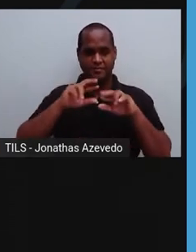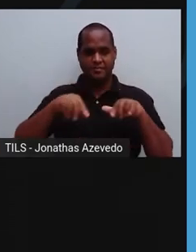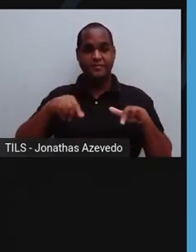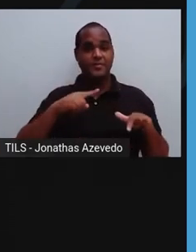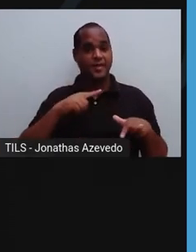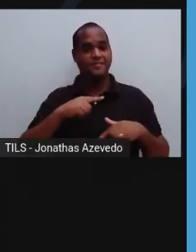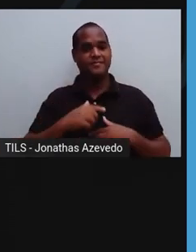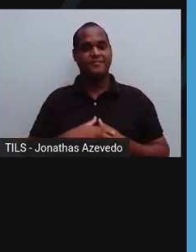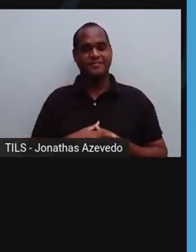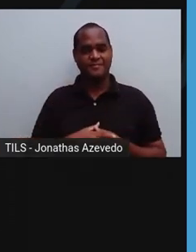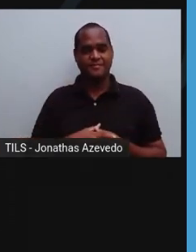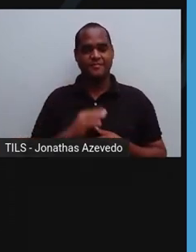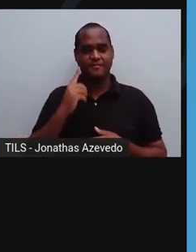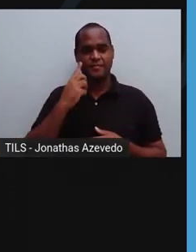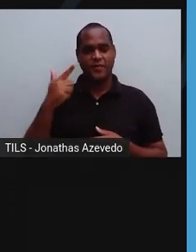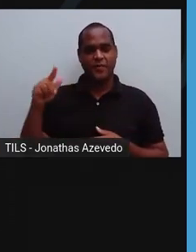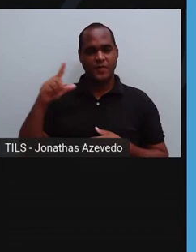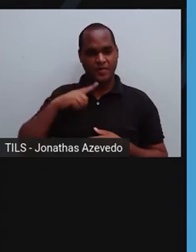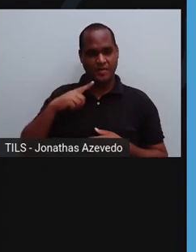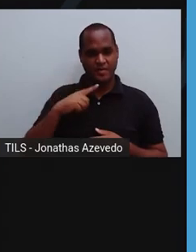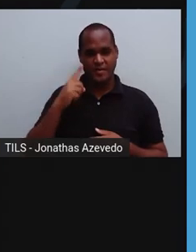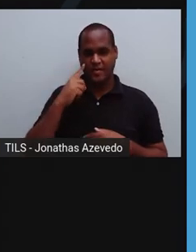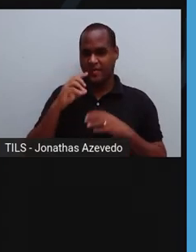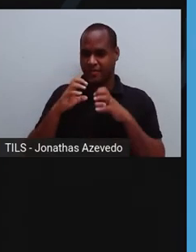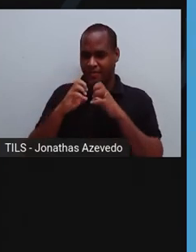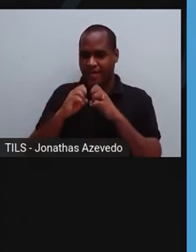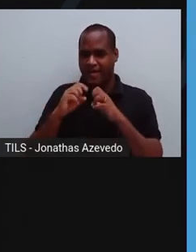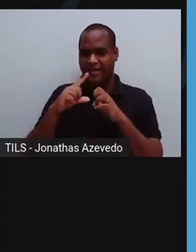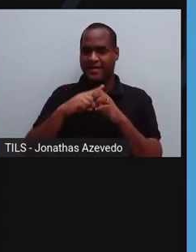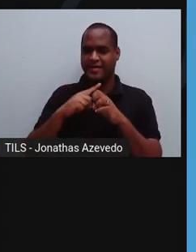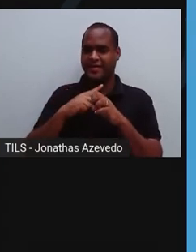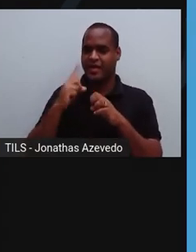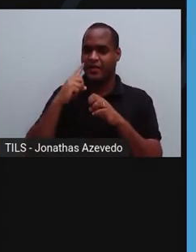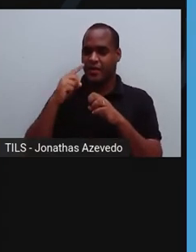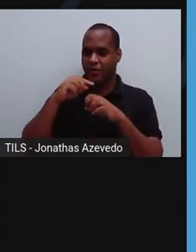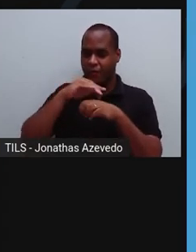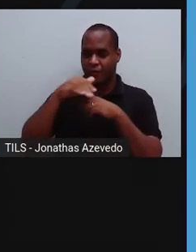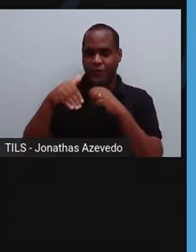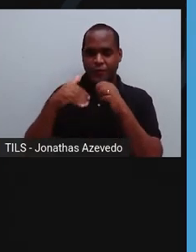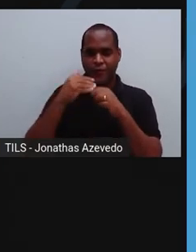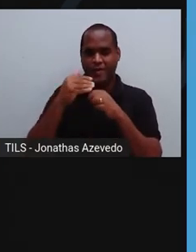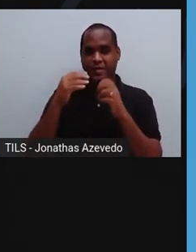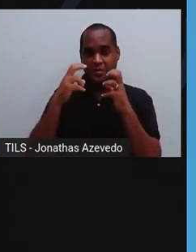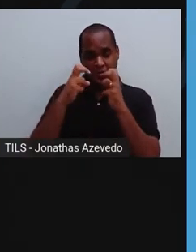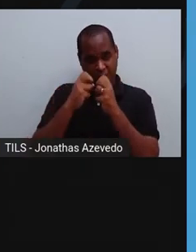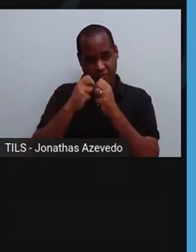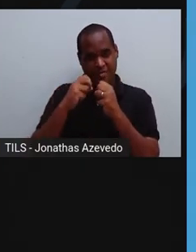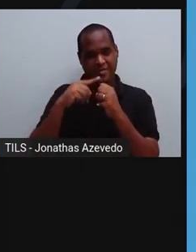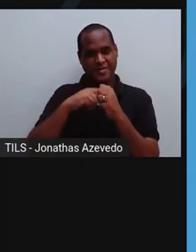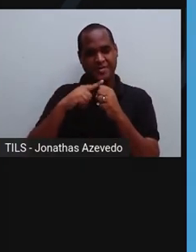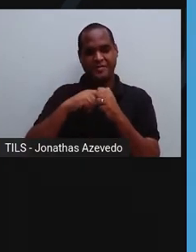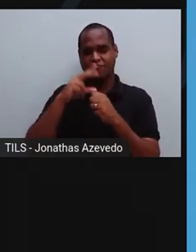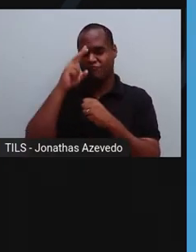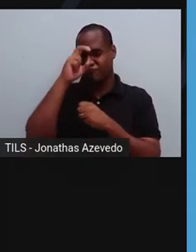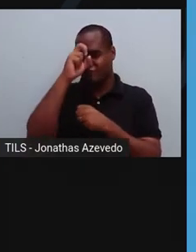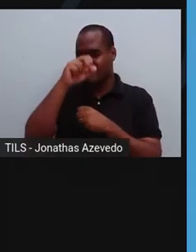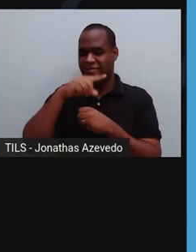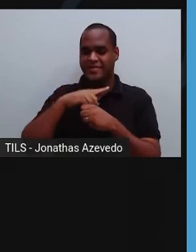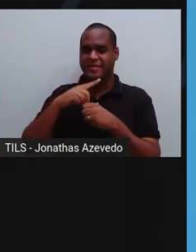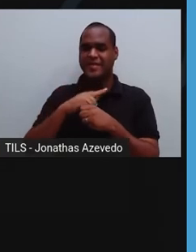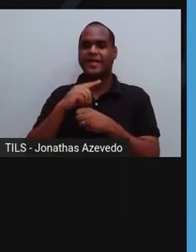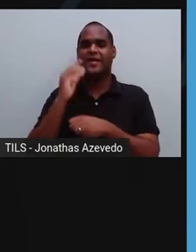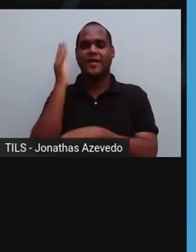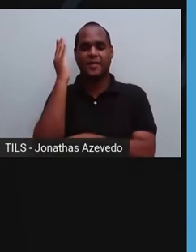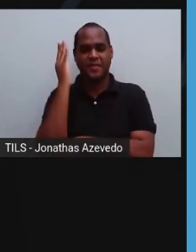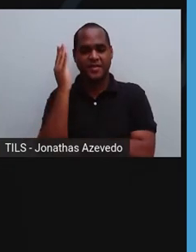Do lado de fora é castanho escuro e o interior é em tons de creme. Se destaca pelo forte cheiro amadeirado e é muito